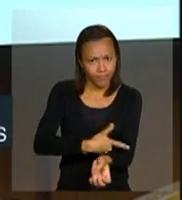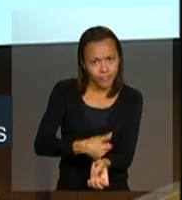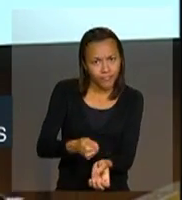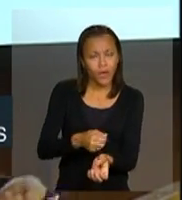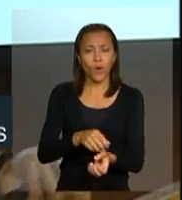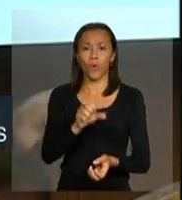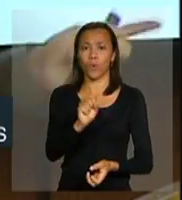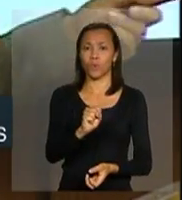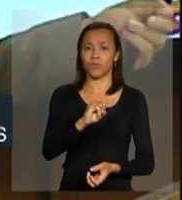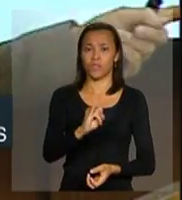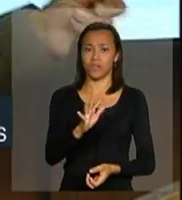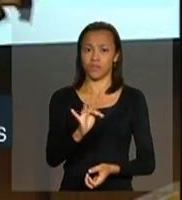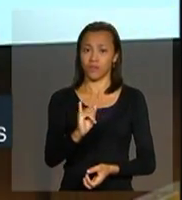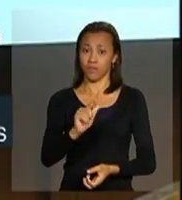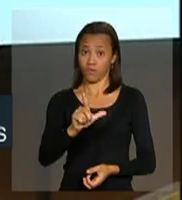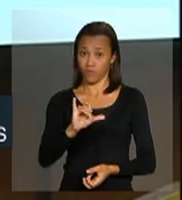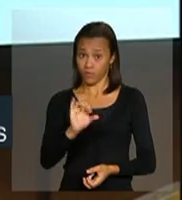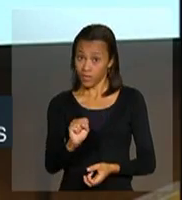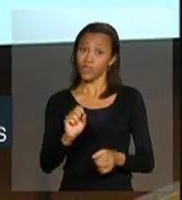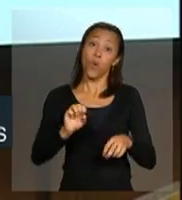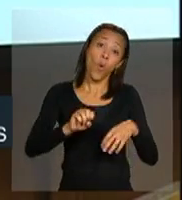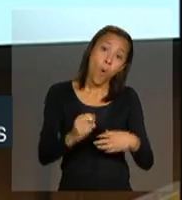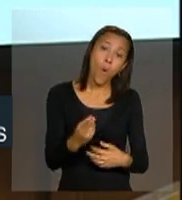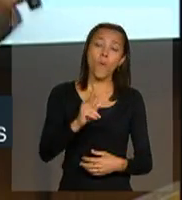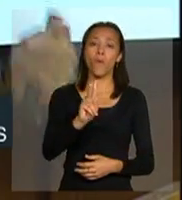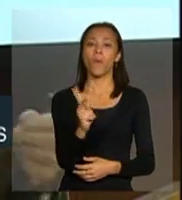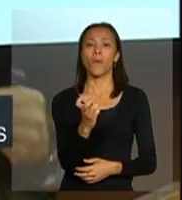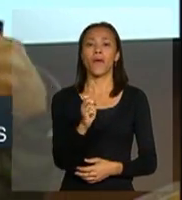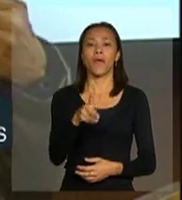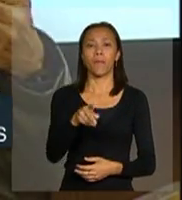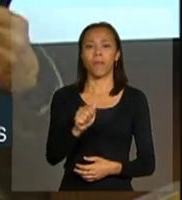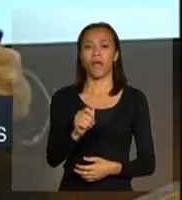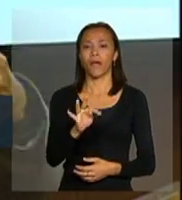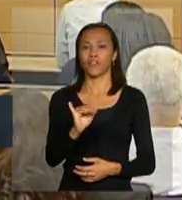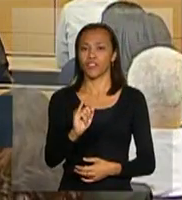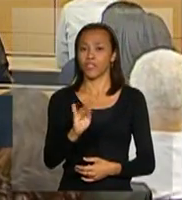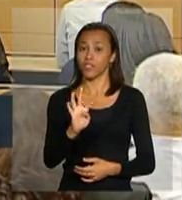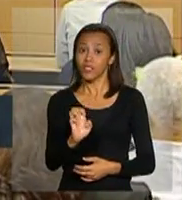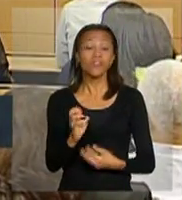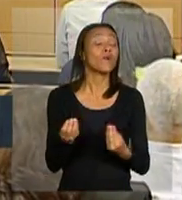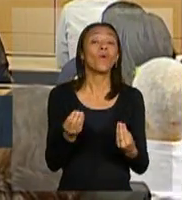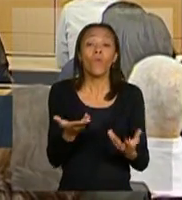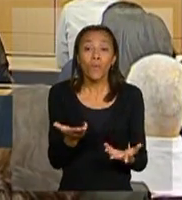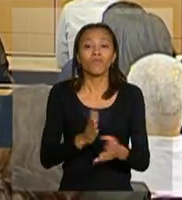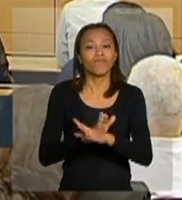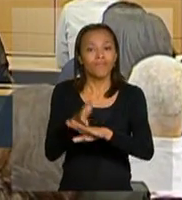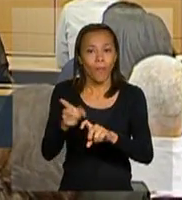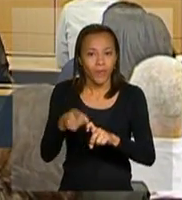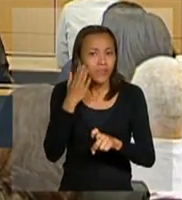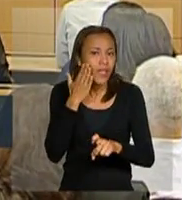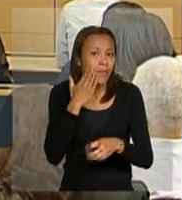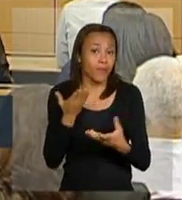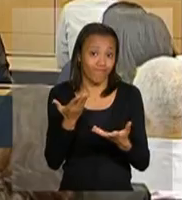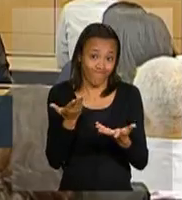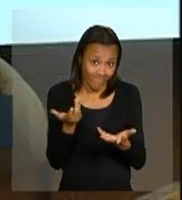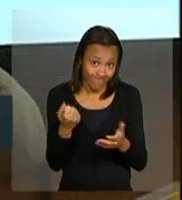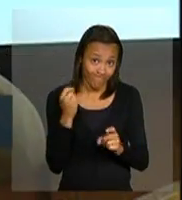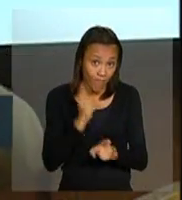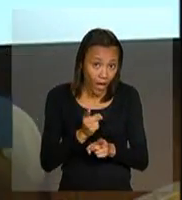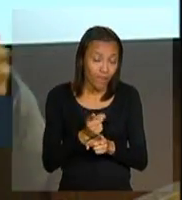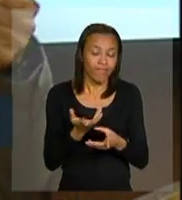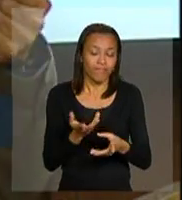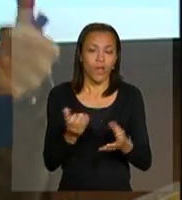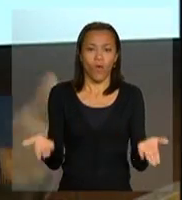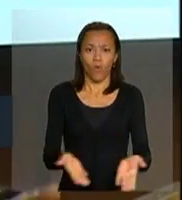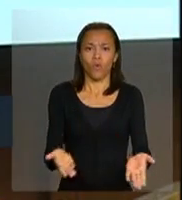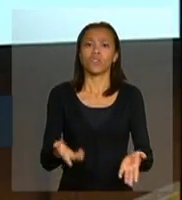hepatite, e pela primeira vez, aqui não é só, nós estamos aproveitando o dia mundial de luta contra a AIDS, mas vai ser oferecido também